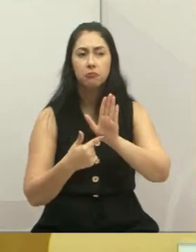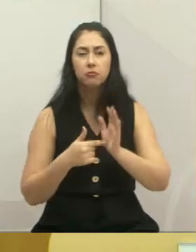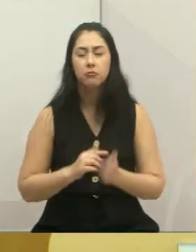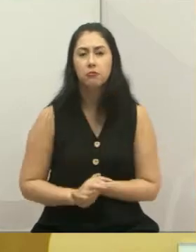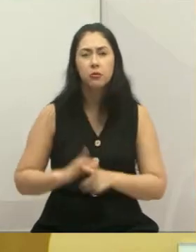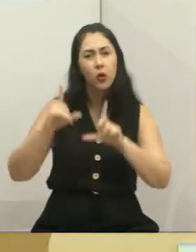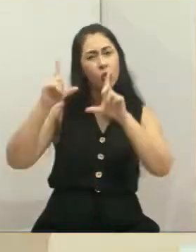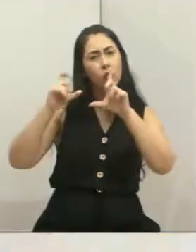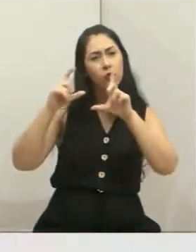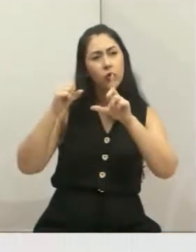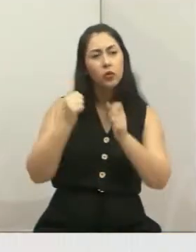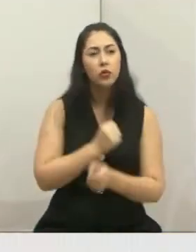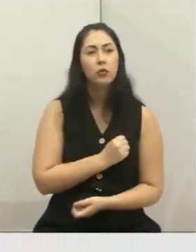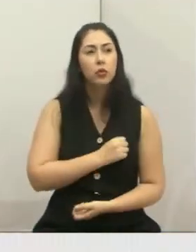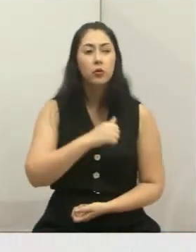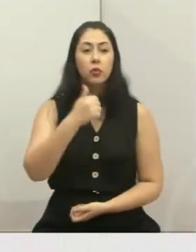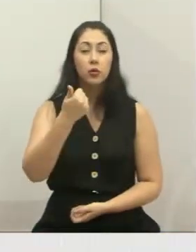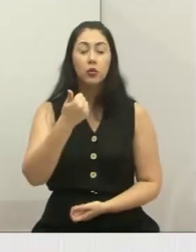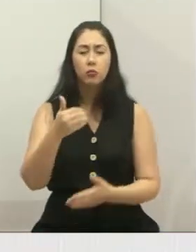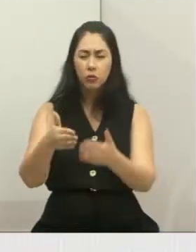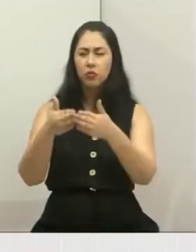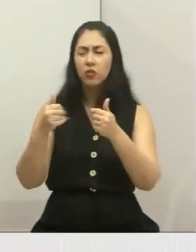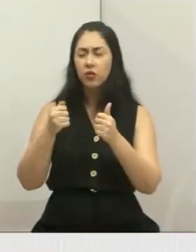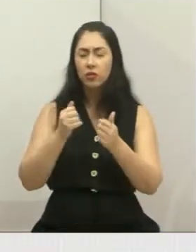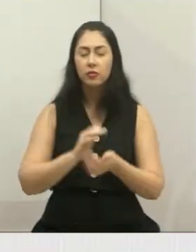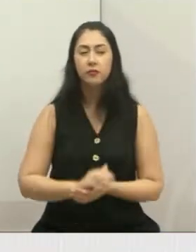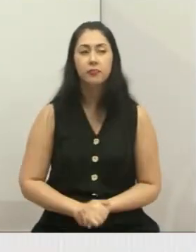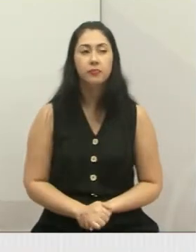foto 1, por favor.